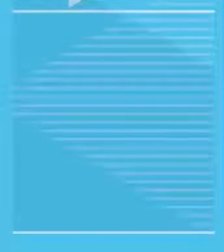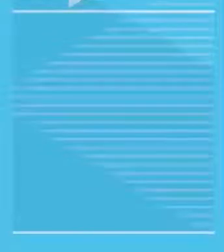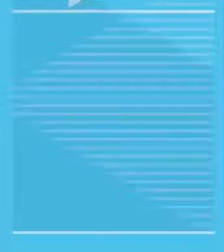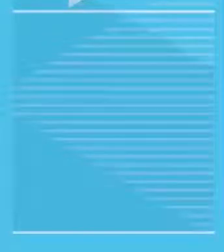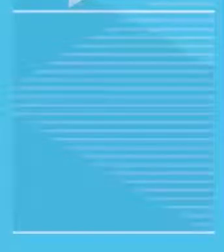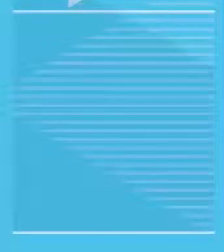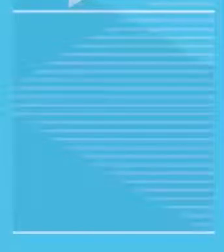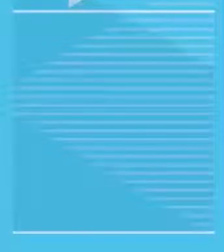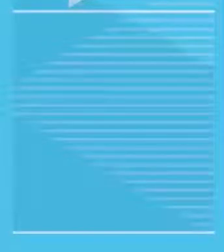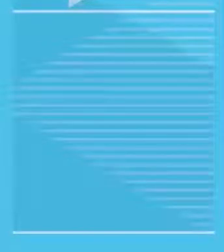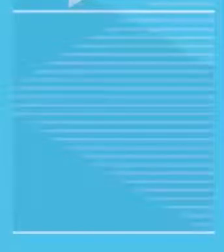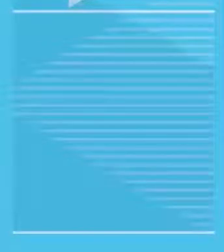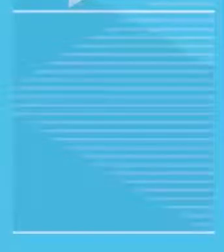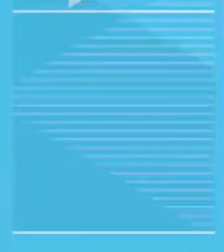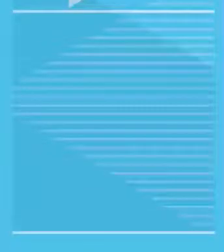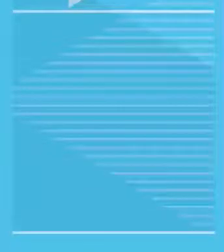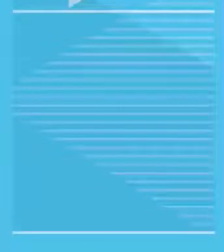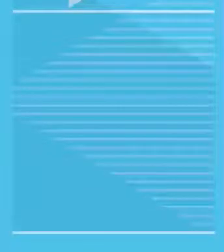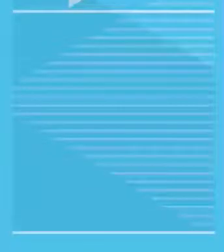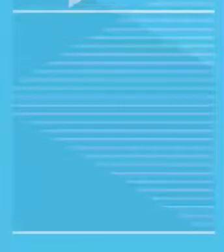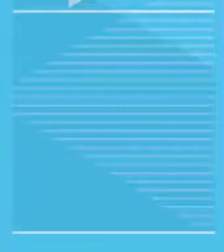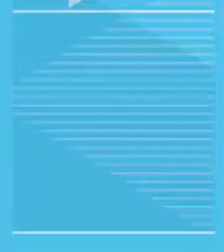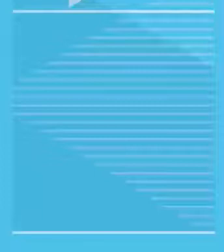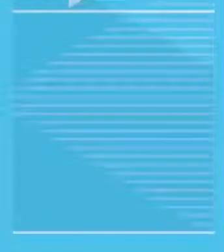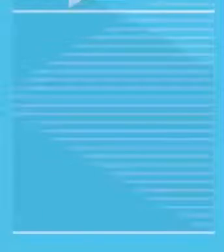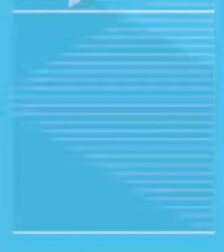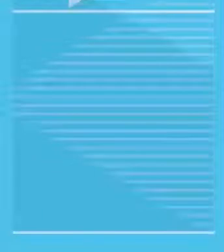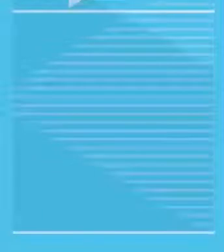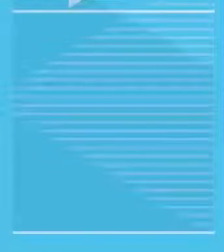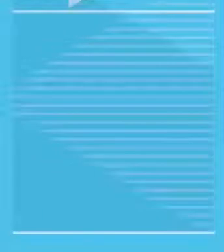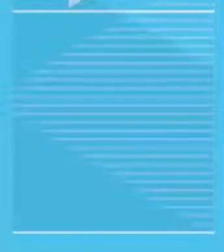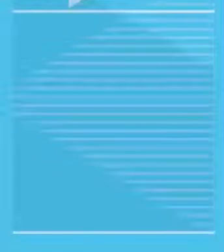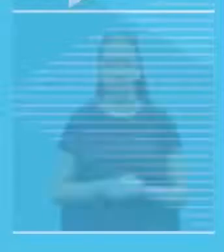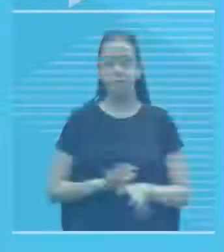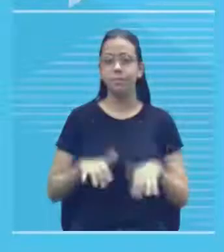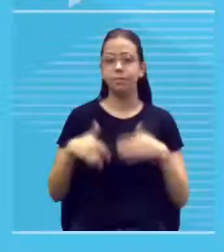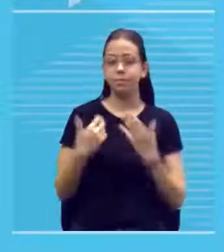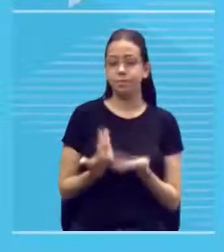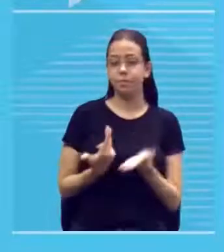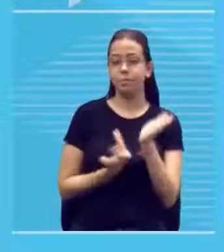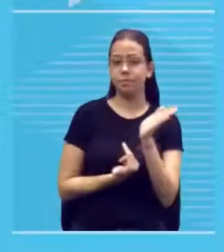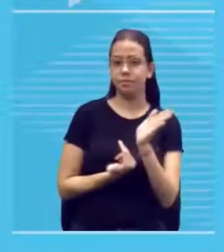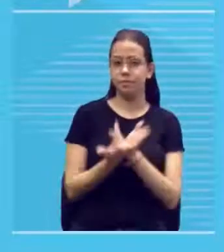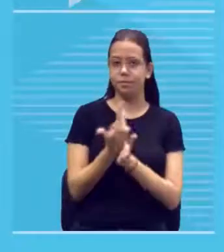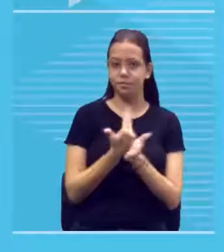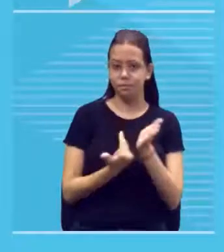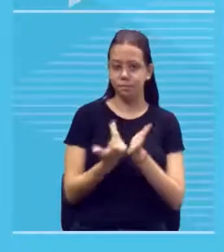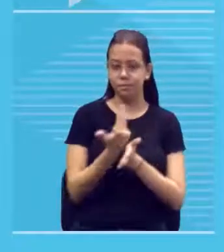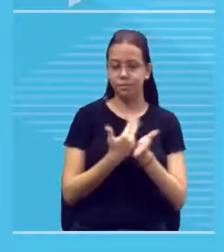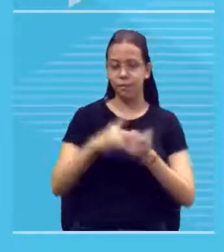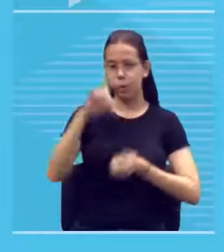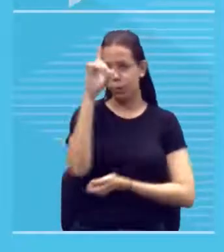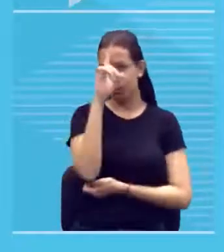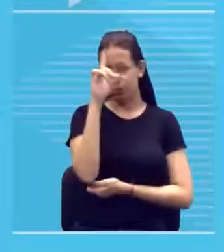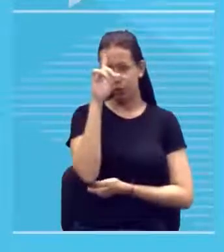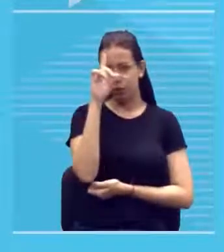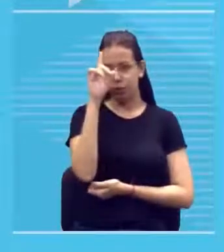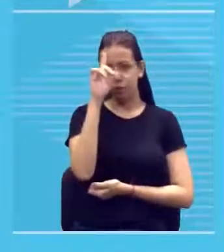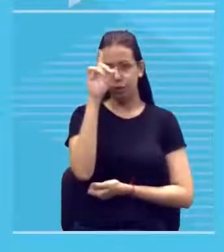uma saída para essas explicações ok então desenhar o dia a dia